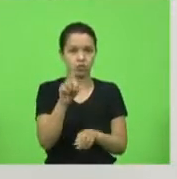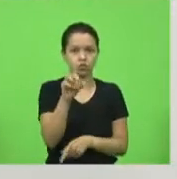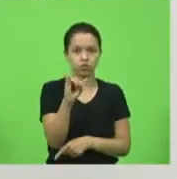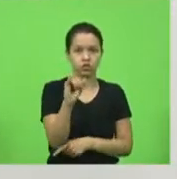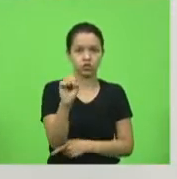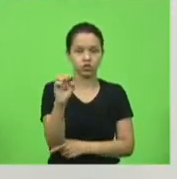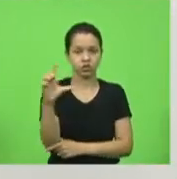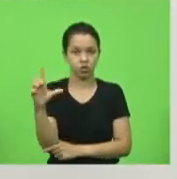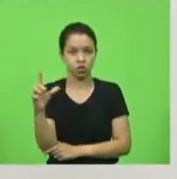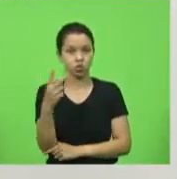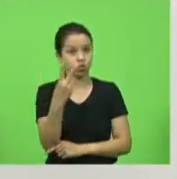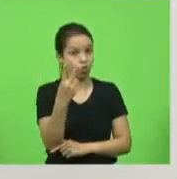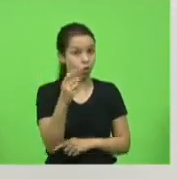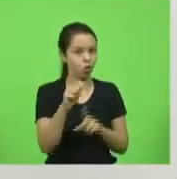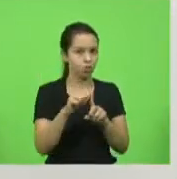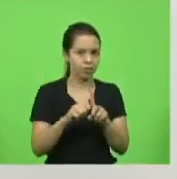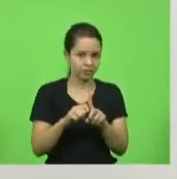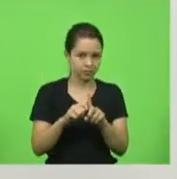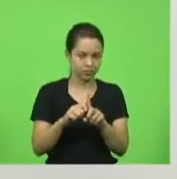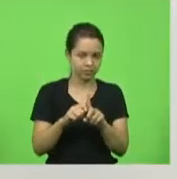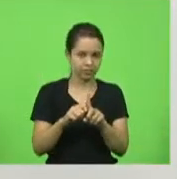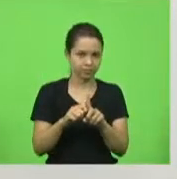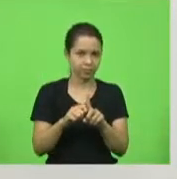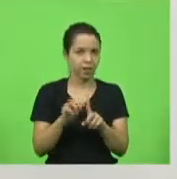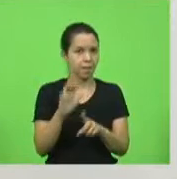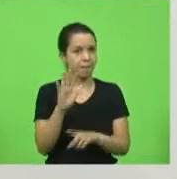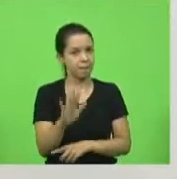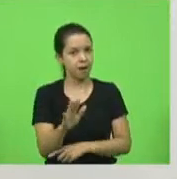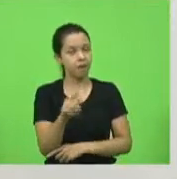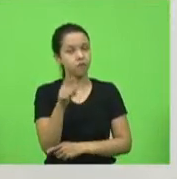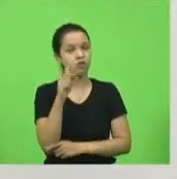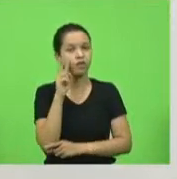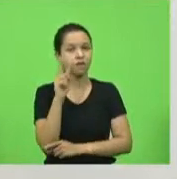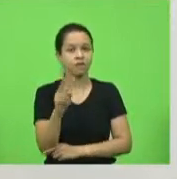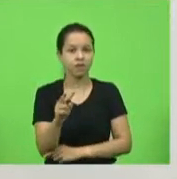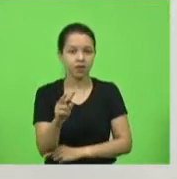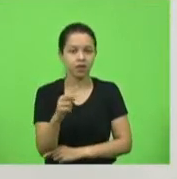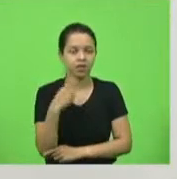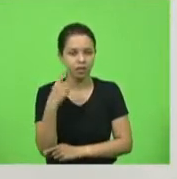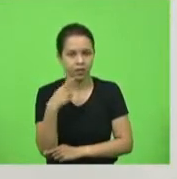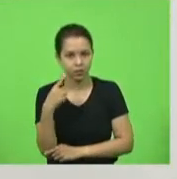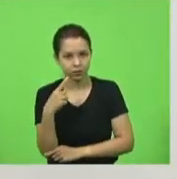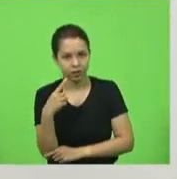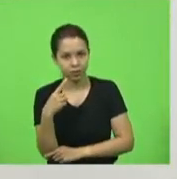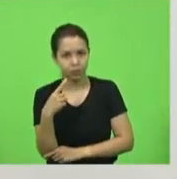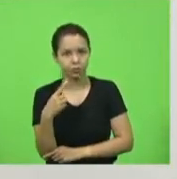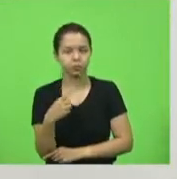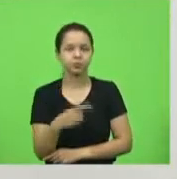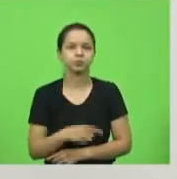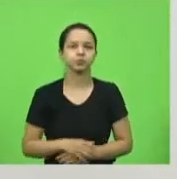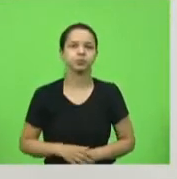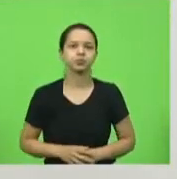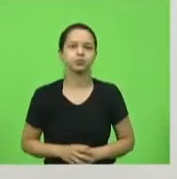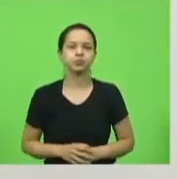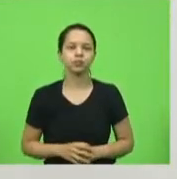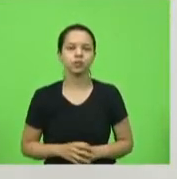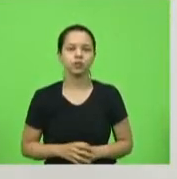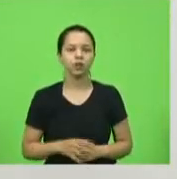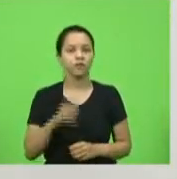meses. Mas quando você vai olhar, deputado sargento, bispo Sérgio Mota, a